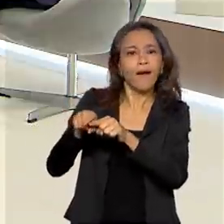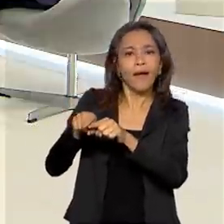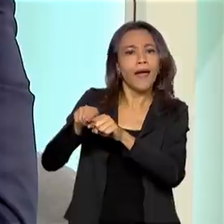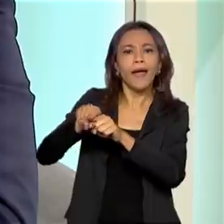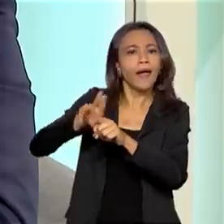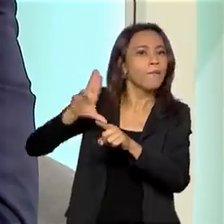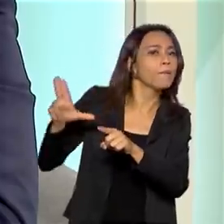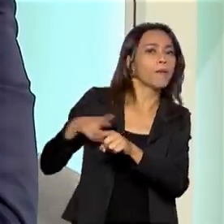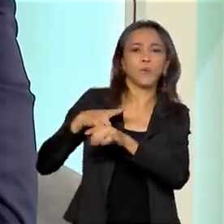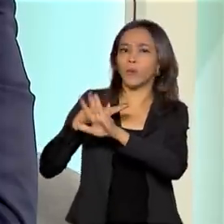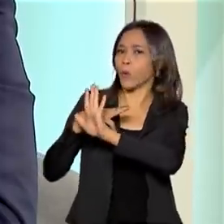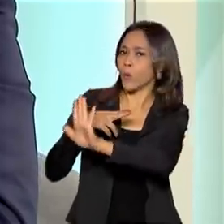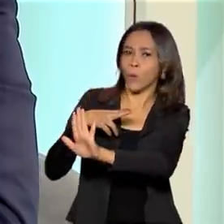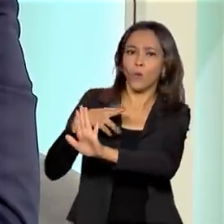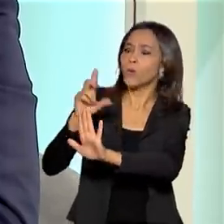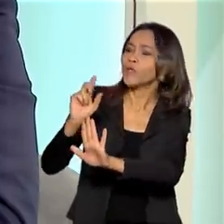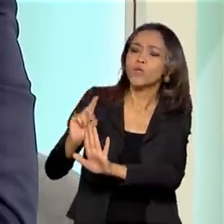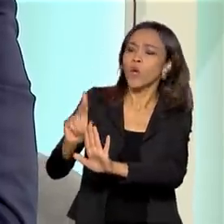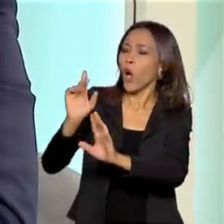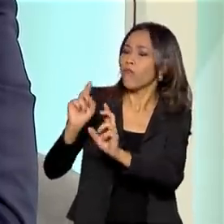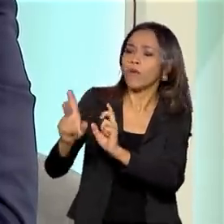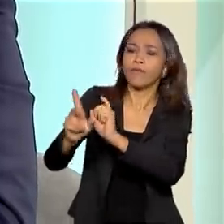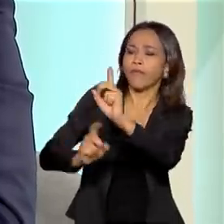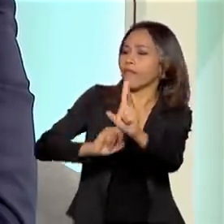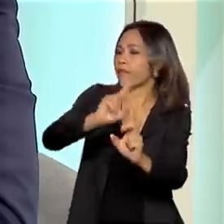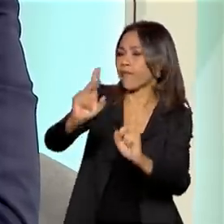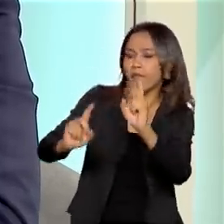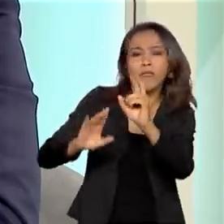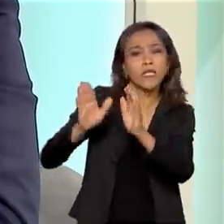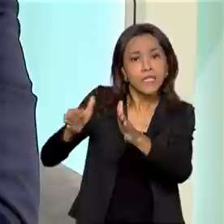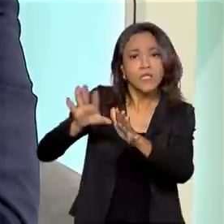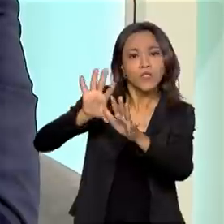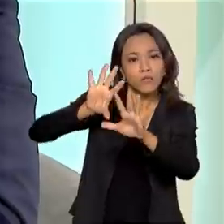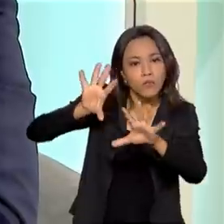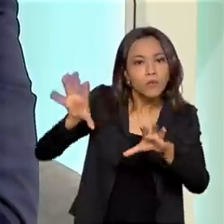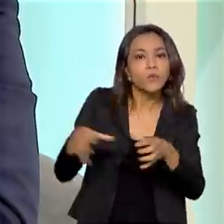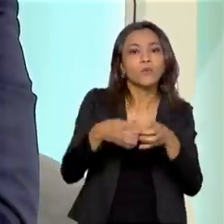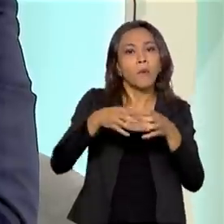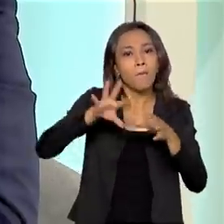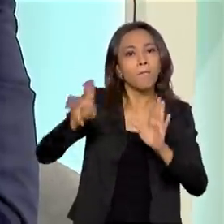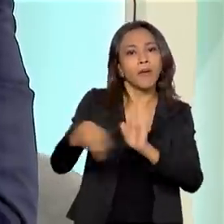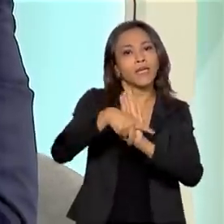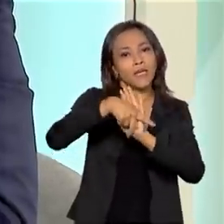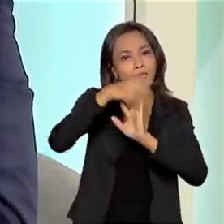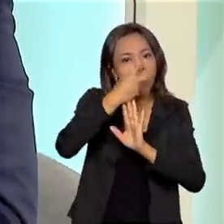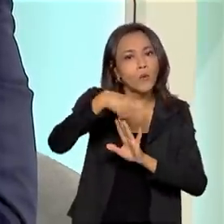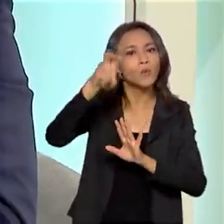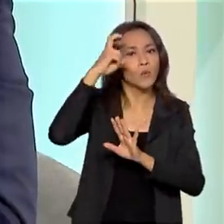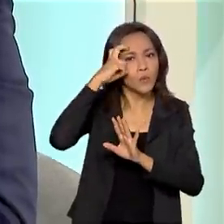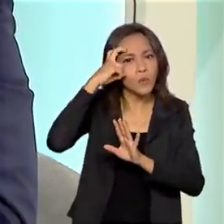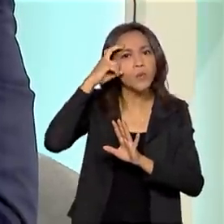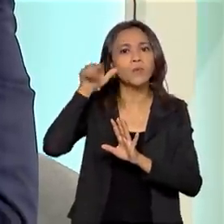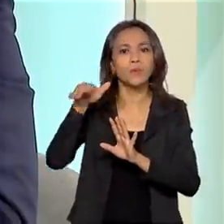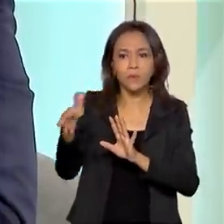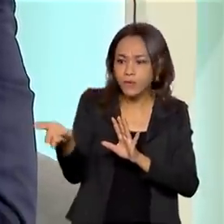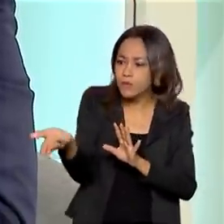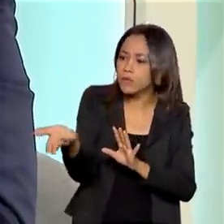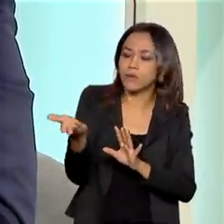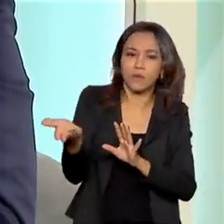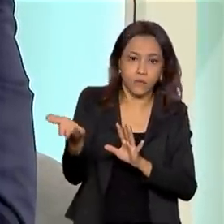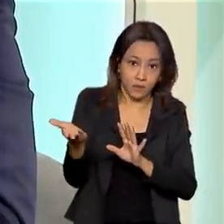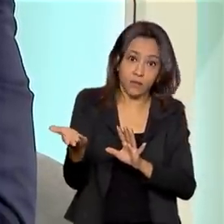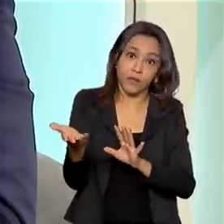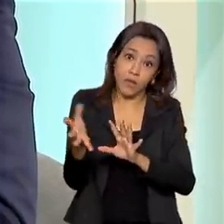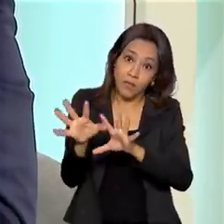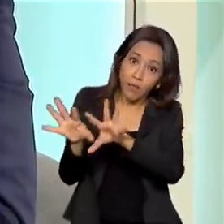no comércio, que vai simplesmente ser comercializado para estar dentro de uma casa ou dentro de uma coleção privada, para